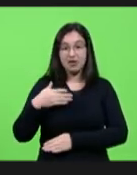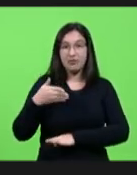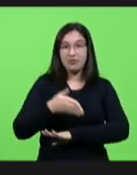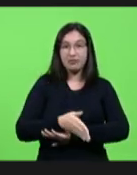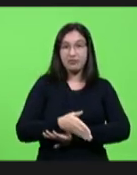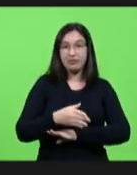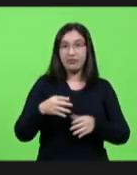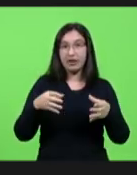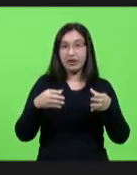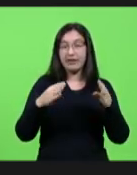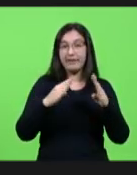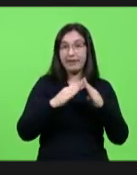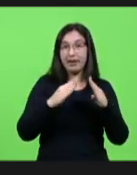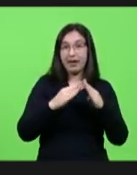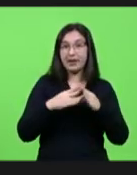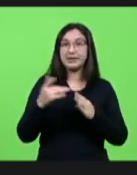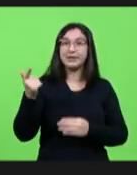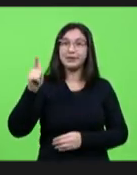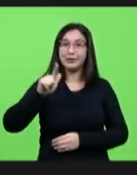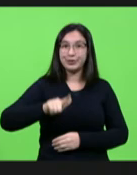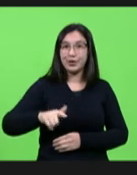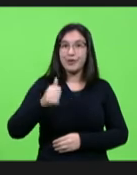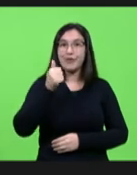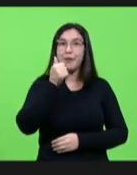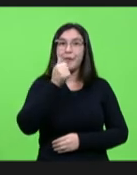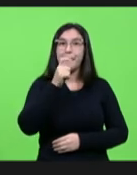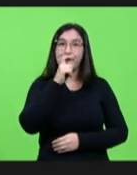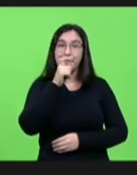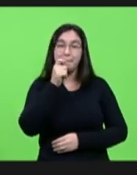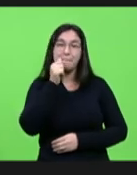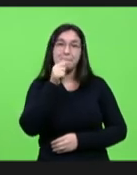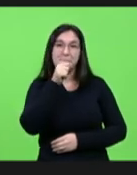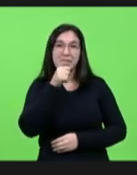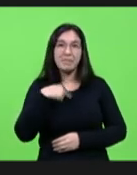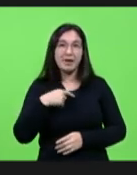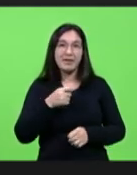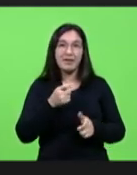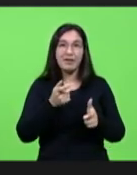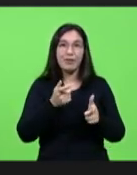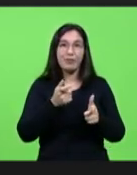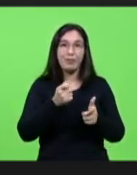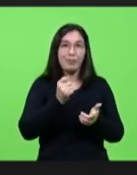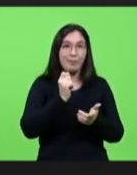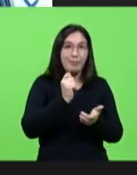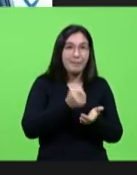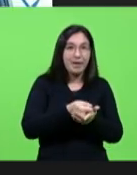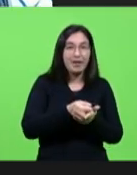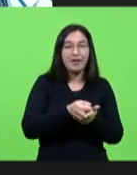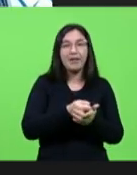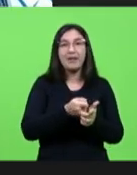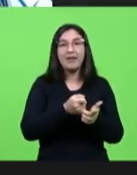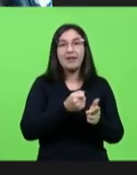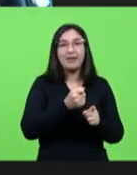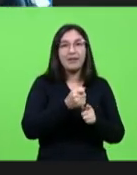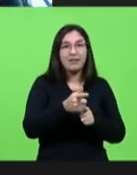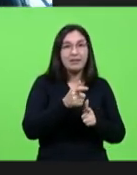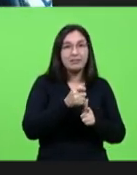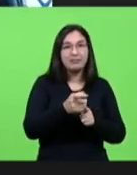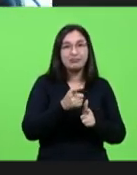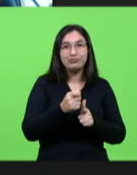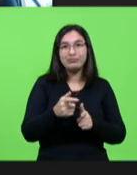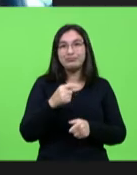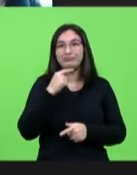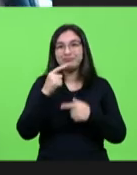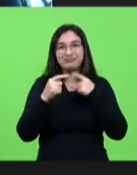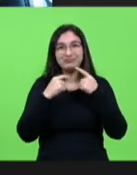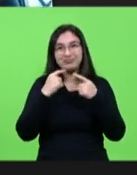na casa dos meus pais por não ter mais condições de pagar um aluguel com salário congelado e o aumento de custo de vida que todos têm sentido no bolso